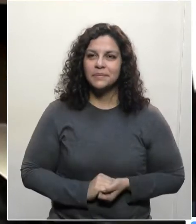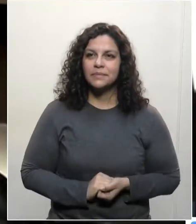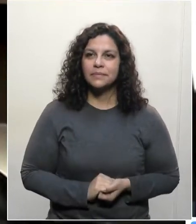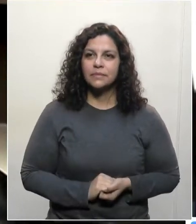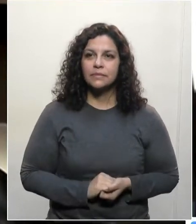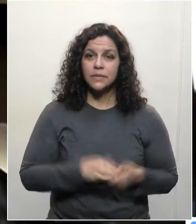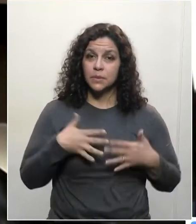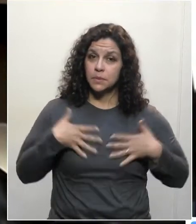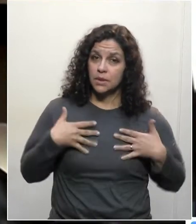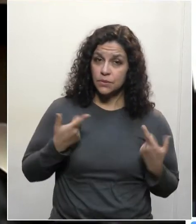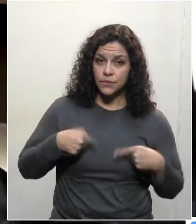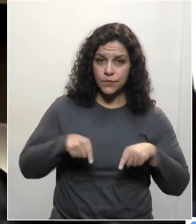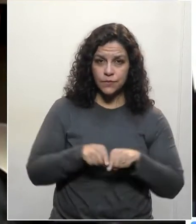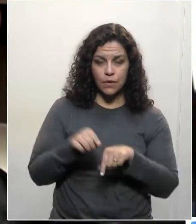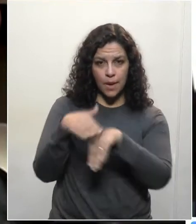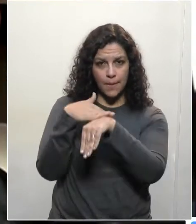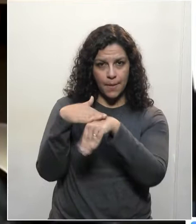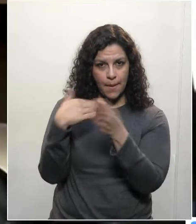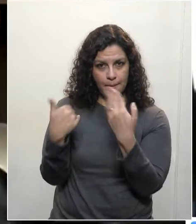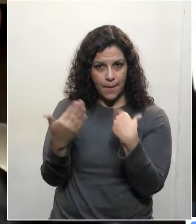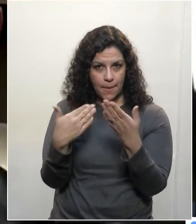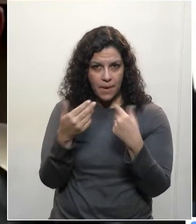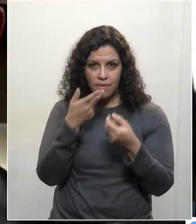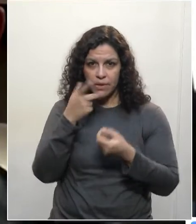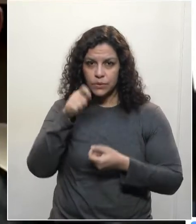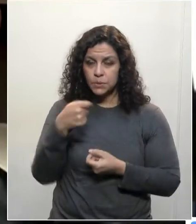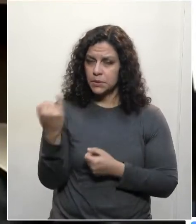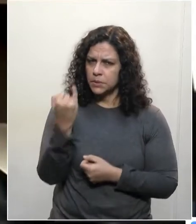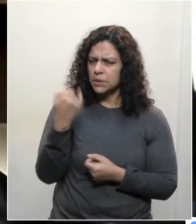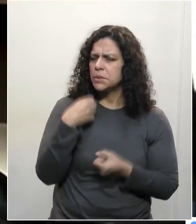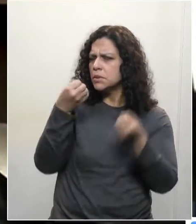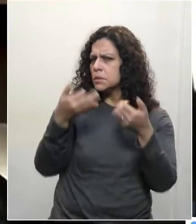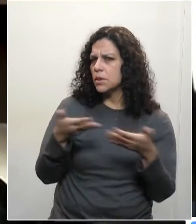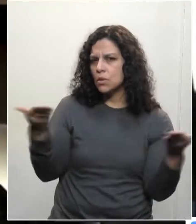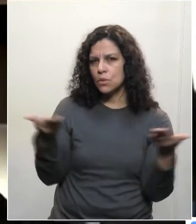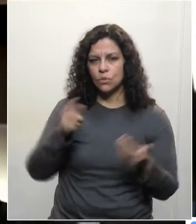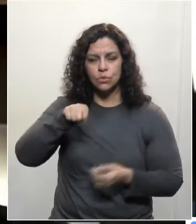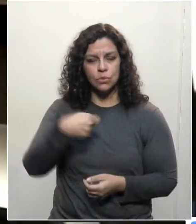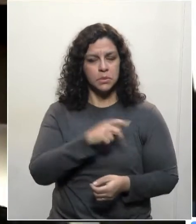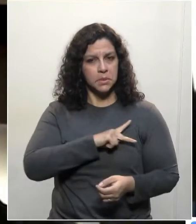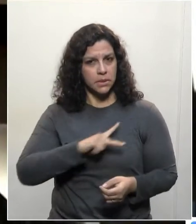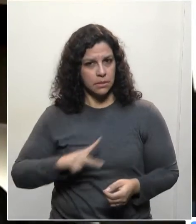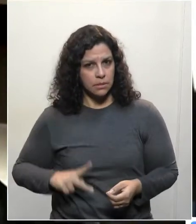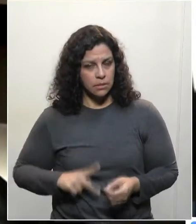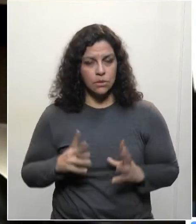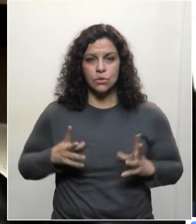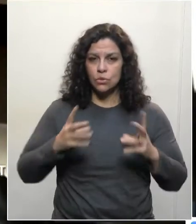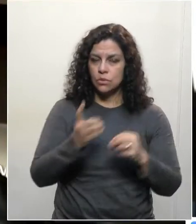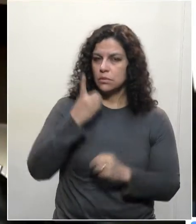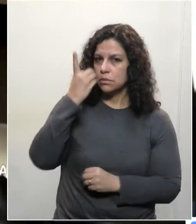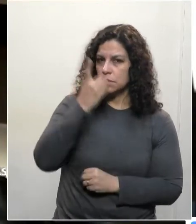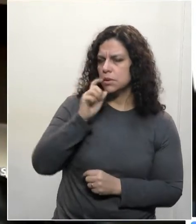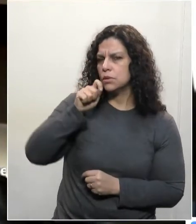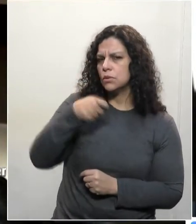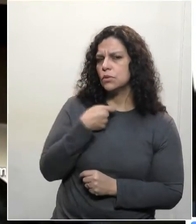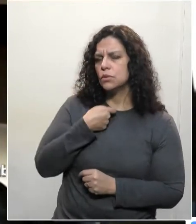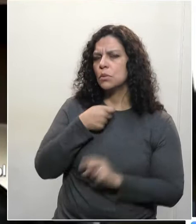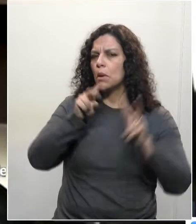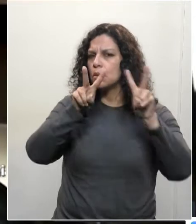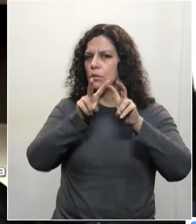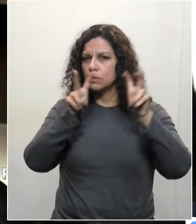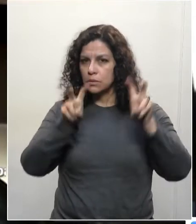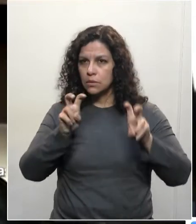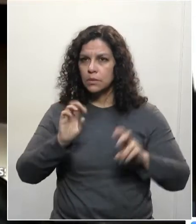Minha satisfação voltar a conversar, importante. Mas eu quero falar hoje, presidente e senhores deputados, sobre um evento